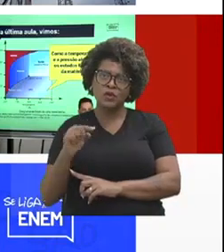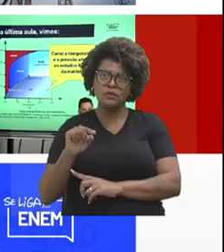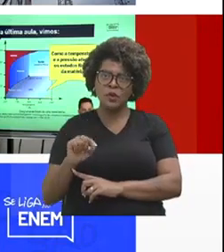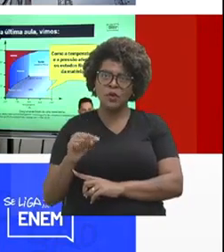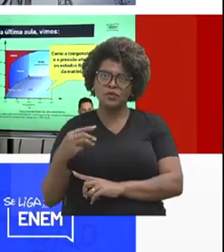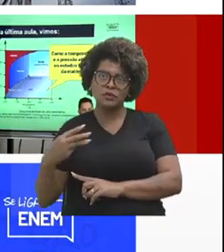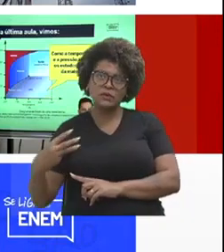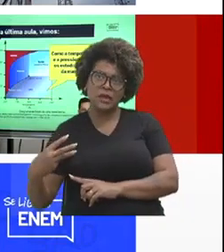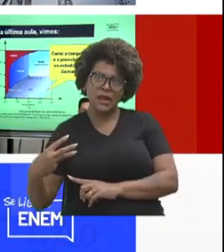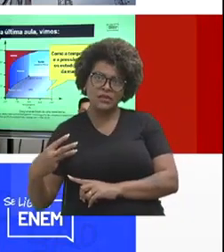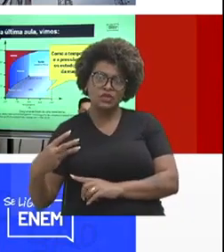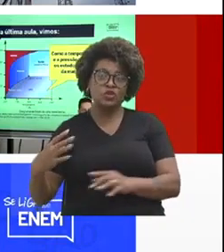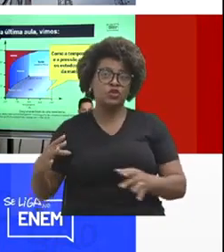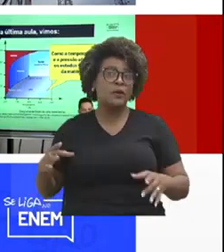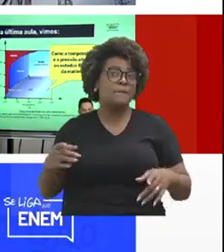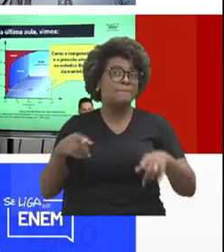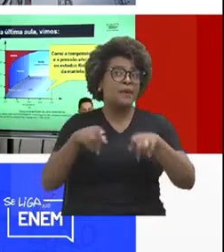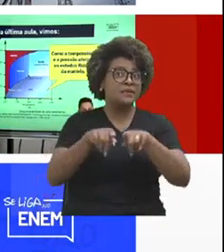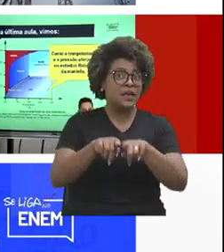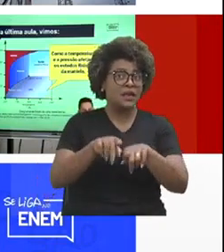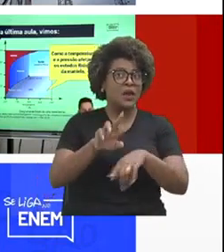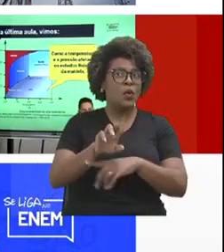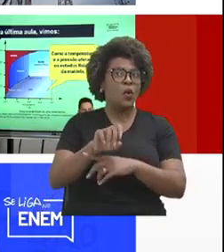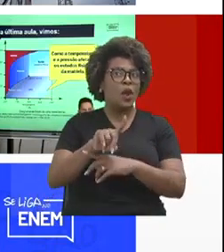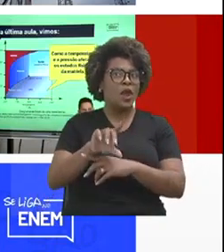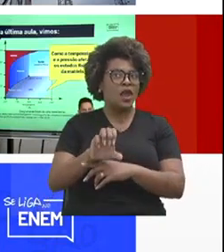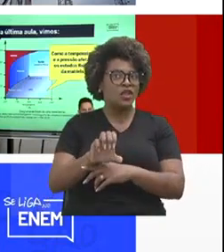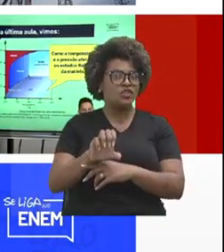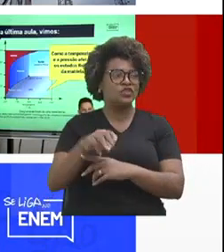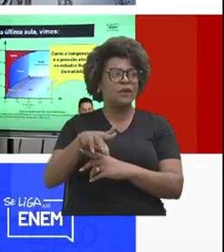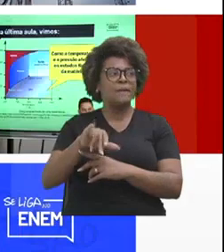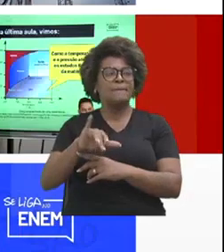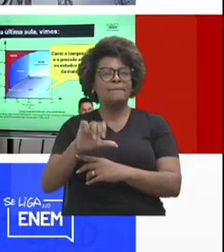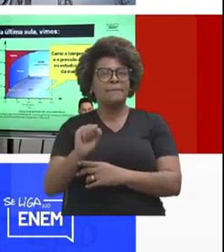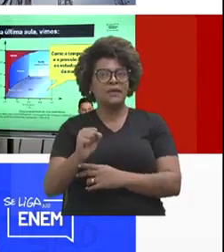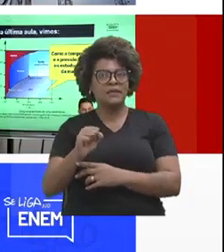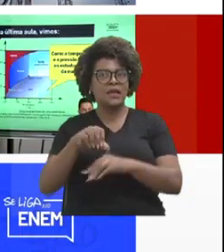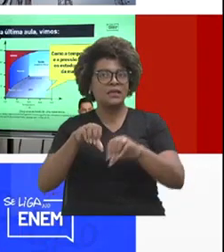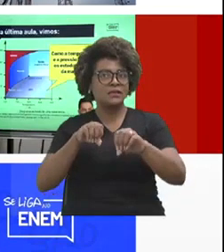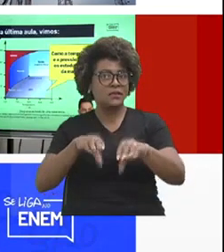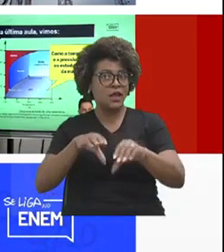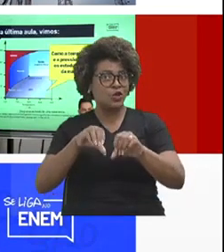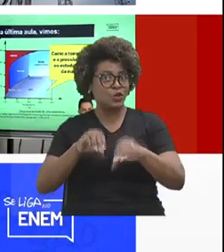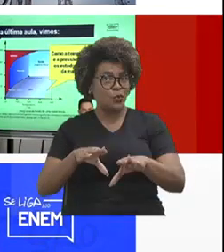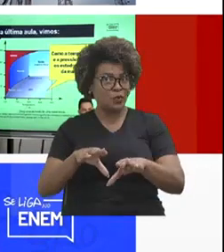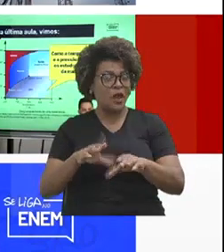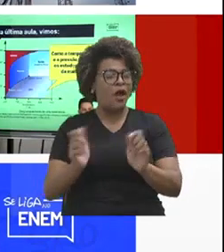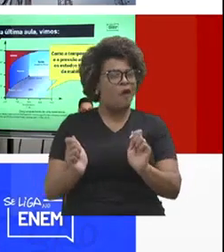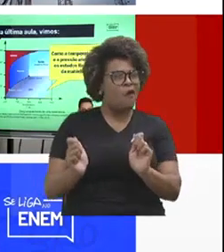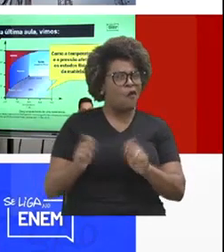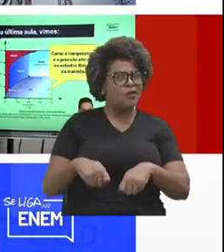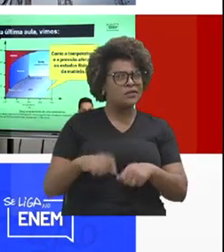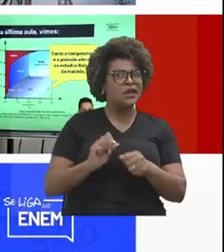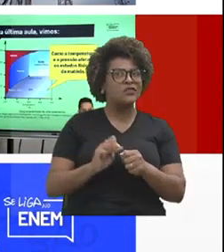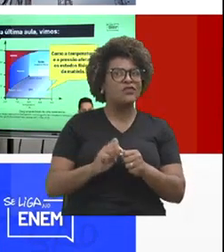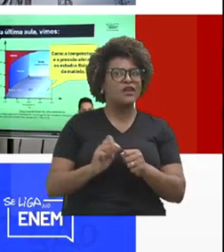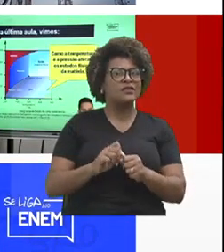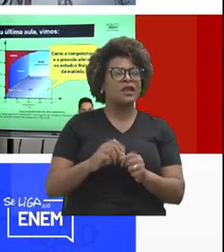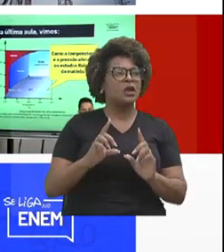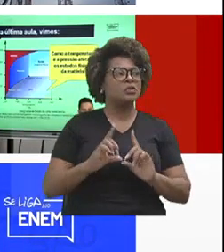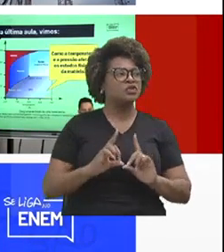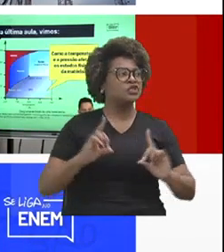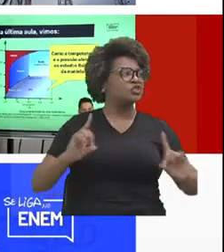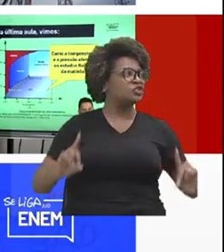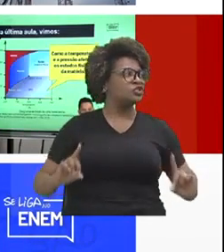Minas Educa. a expectativa é a gente conseguir digitalizar esse ano, sendo, acredito que, talvez,